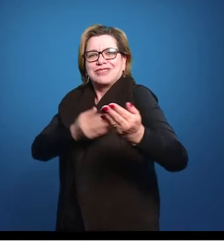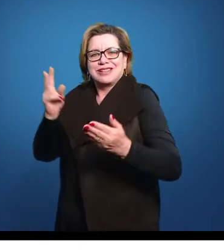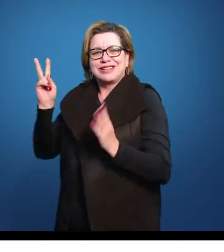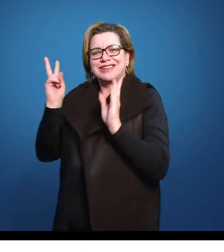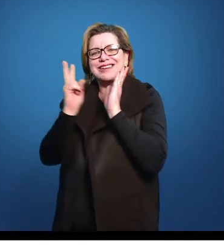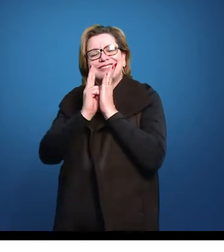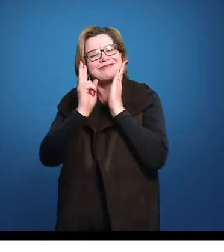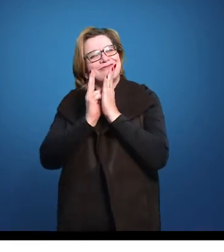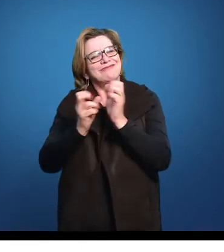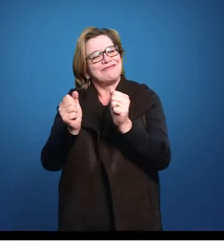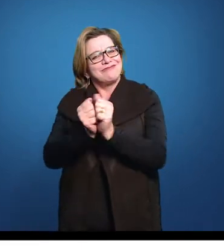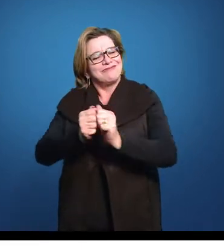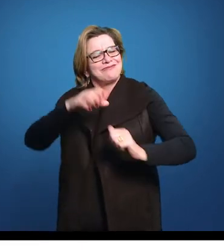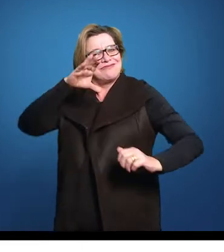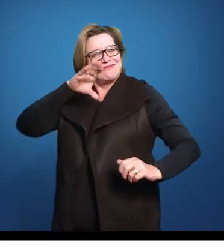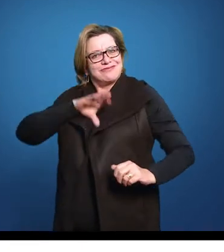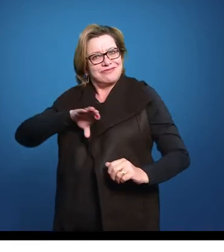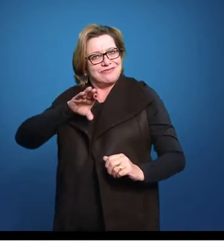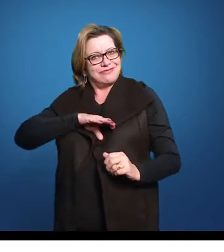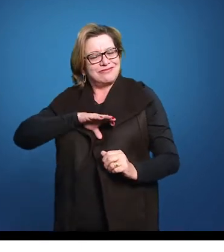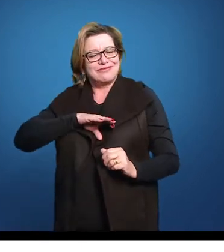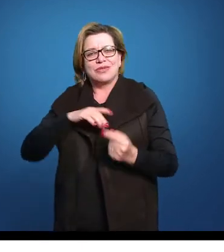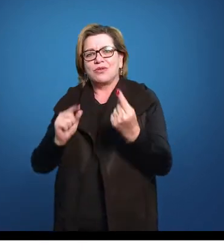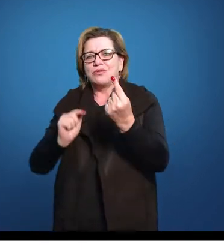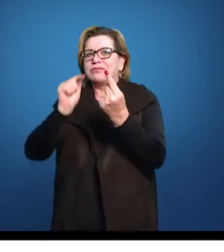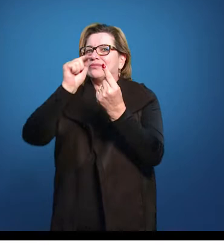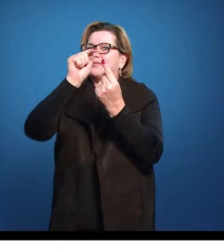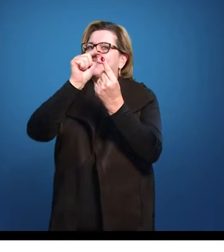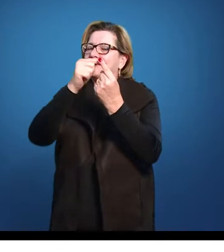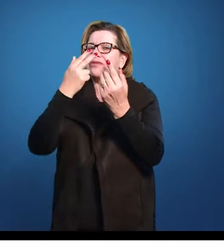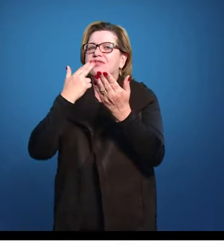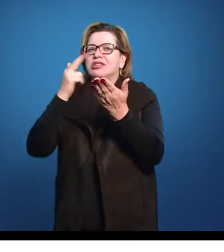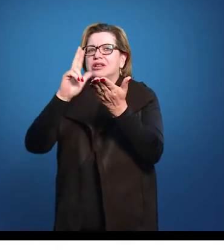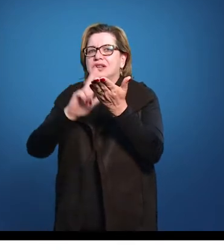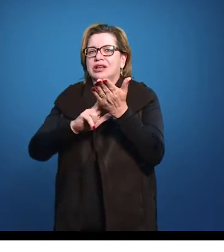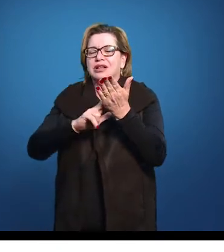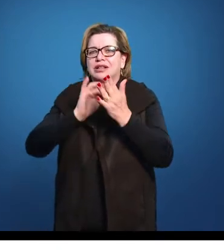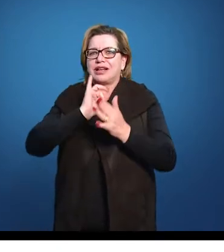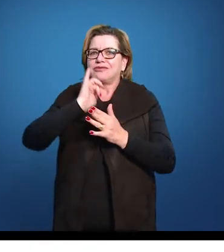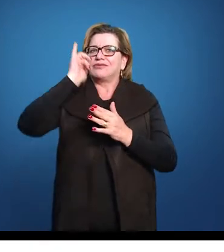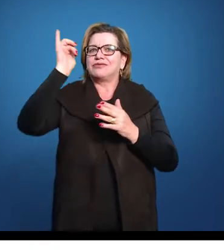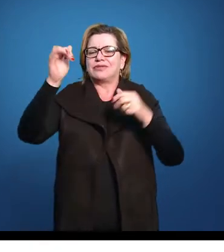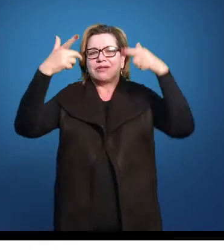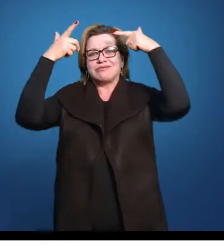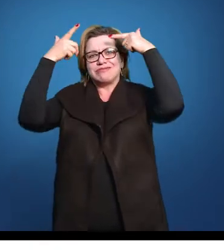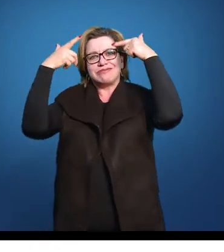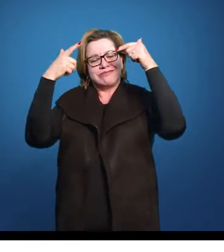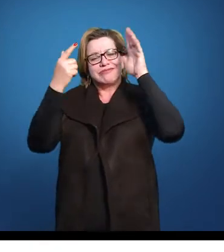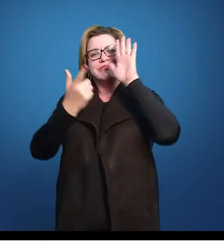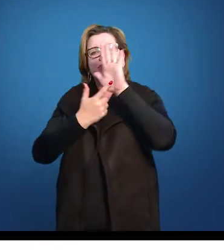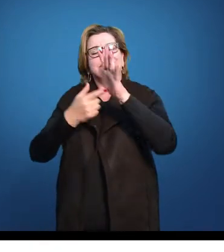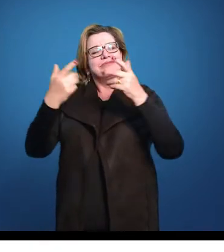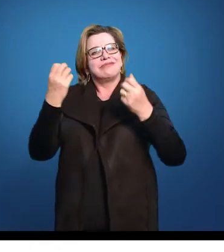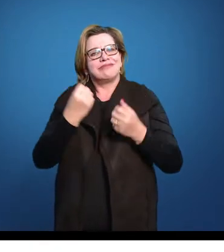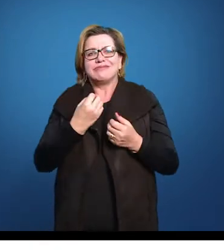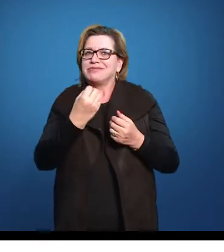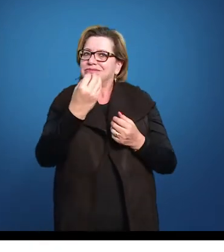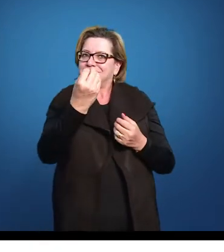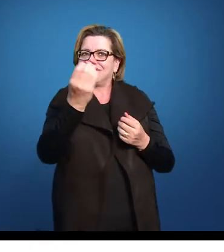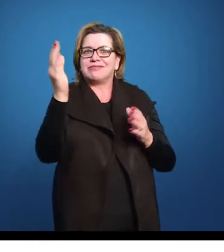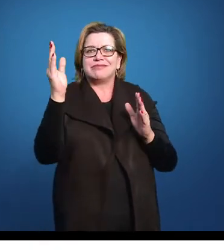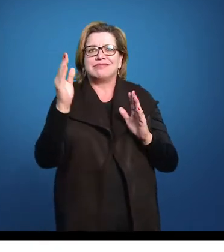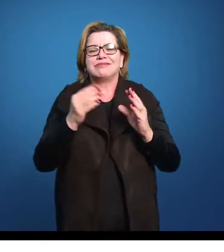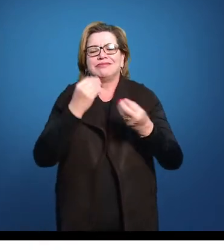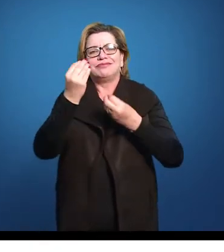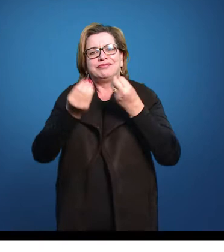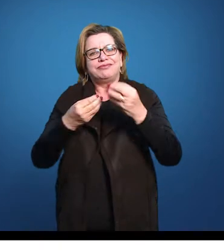objetivo dessa carta era, então, enviar informações para o rei e justificar essa viagem. E aí tem toda